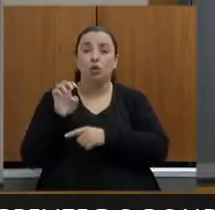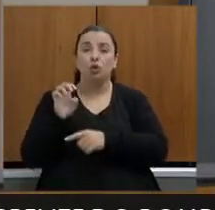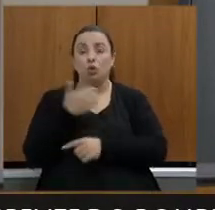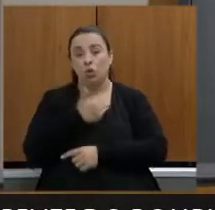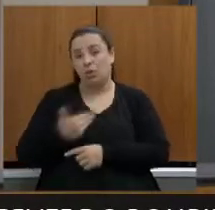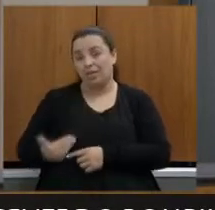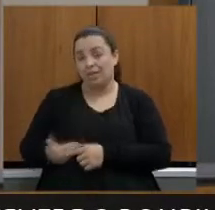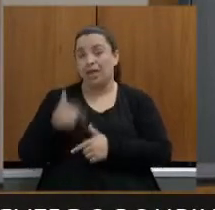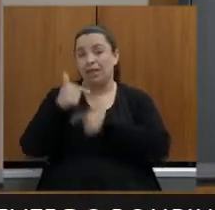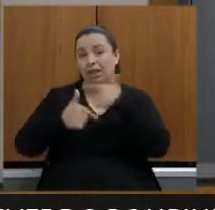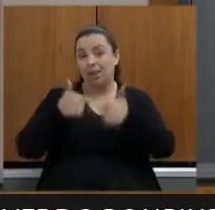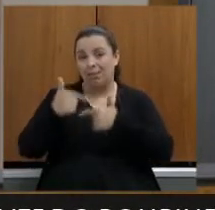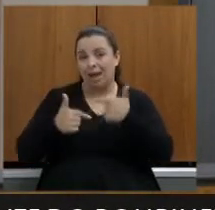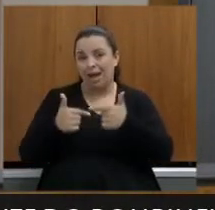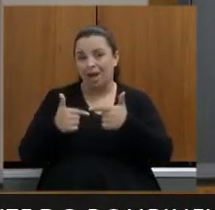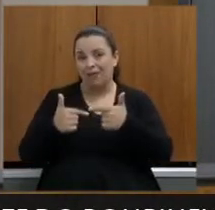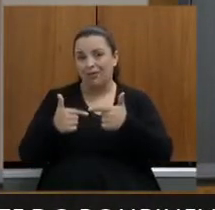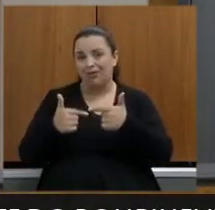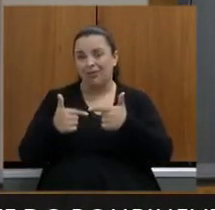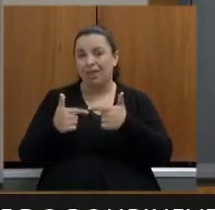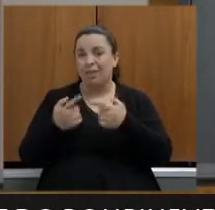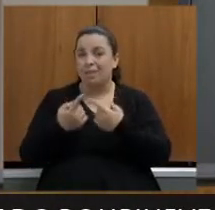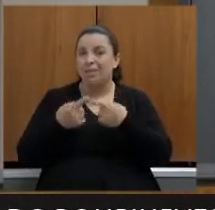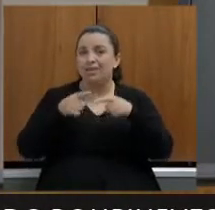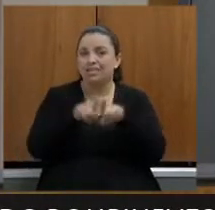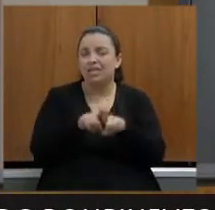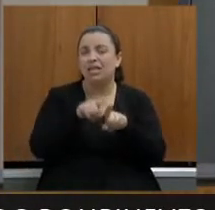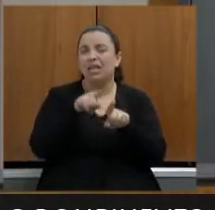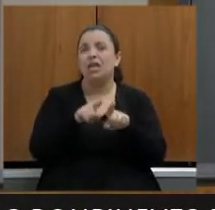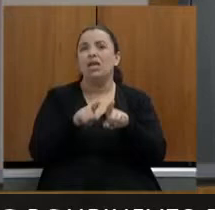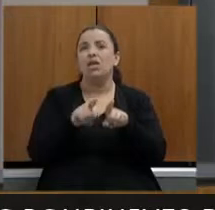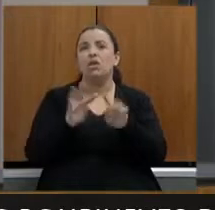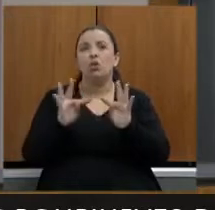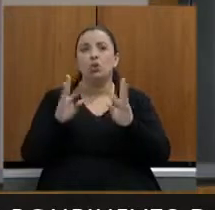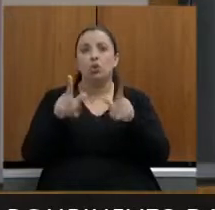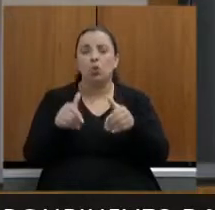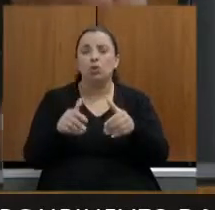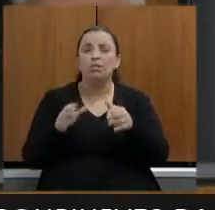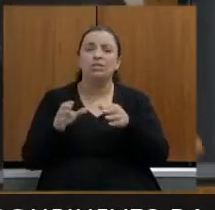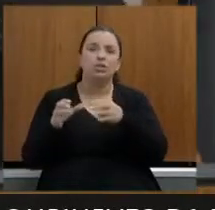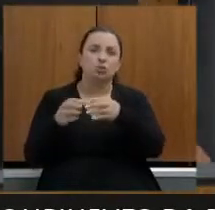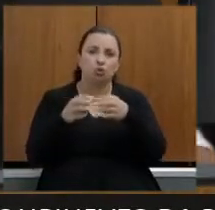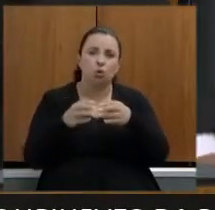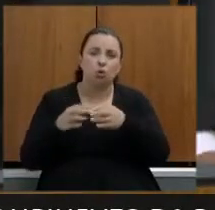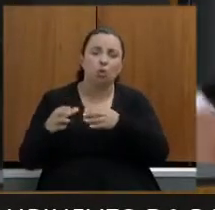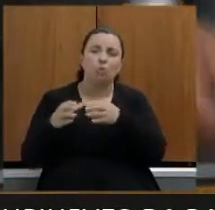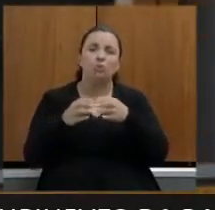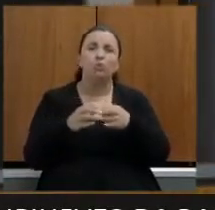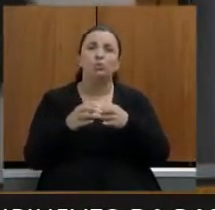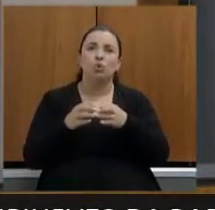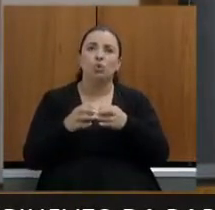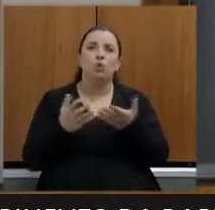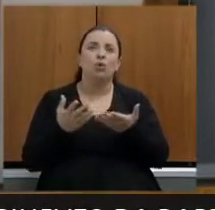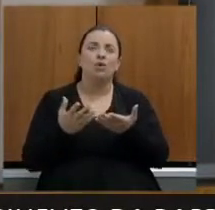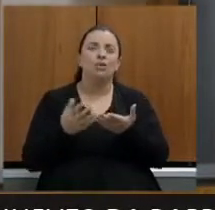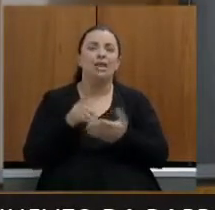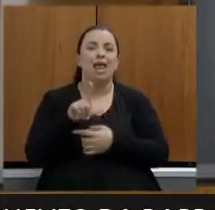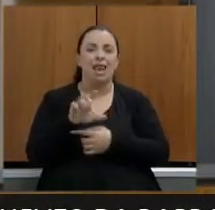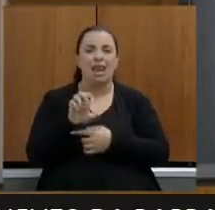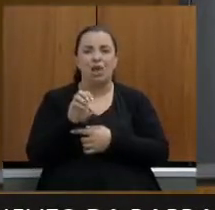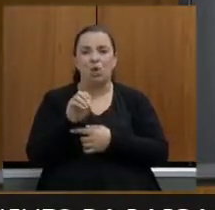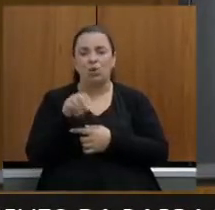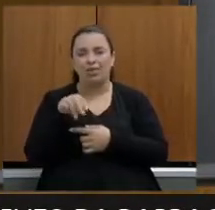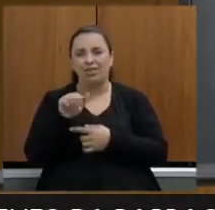envolvida doutor Leonardo as partes também doutor Paulo César toda essa turma